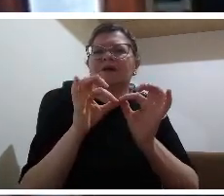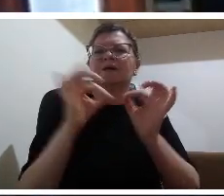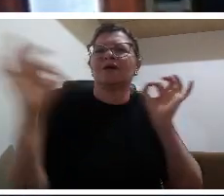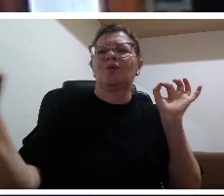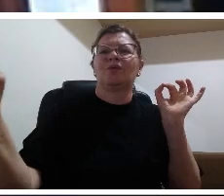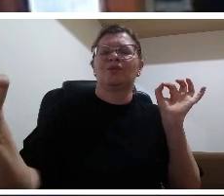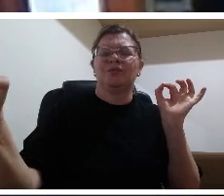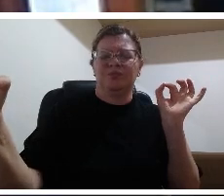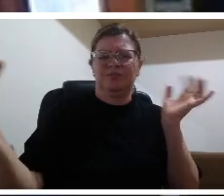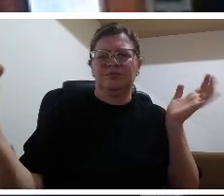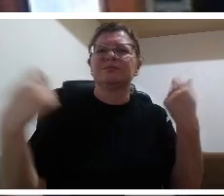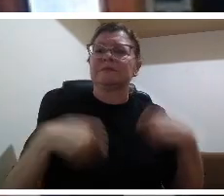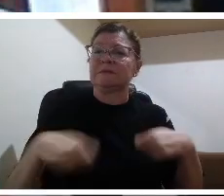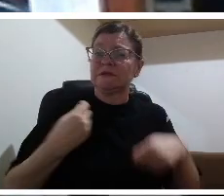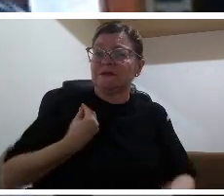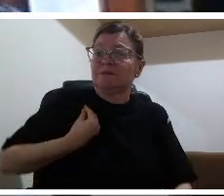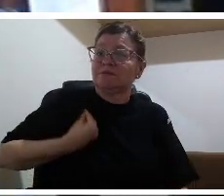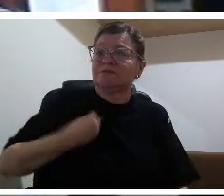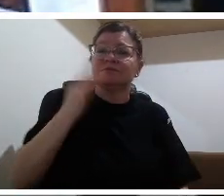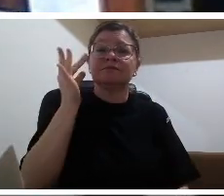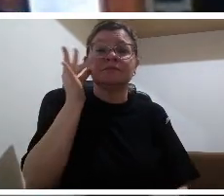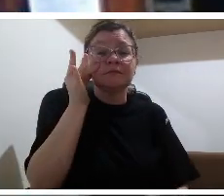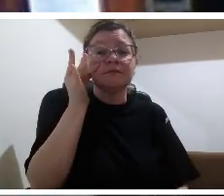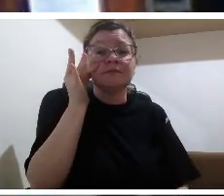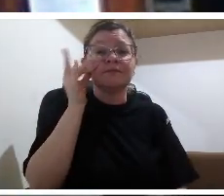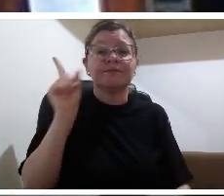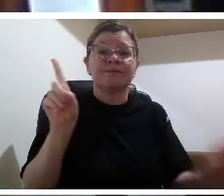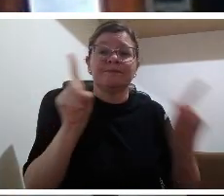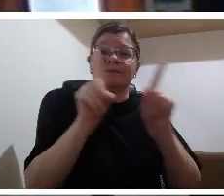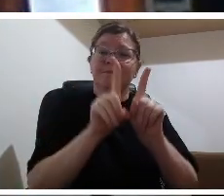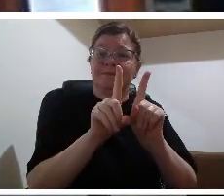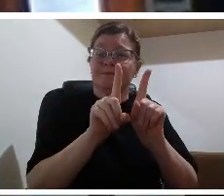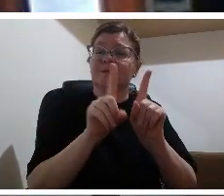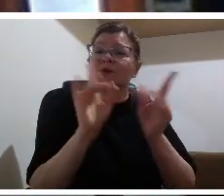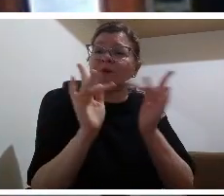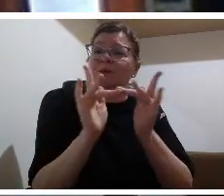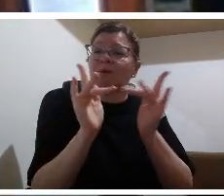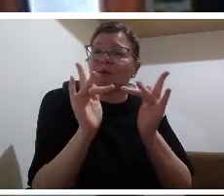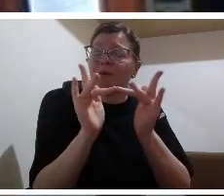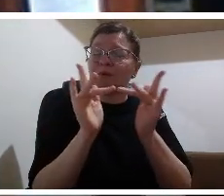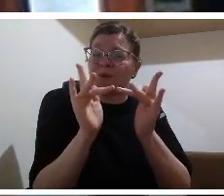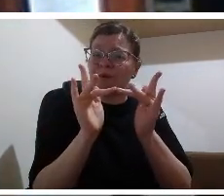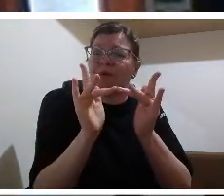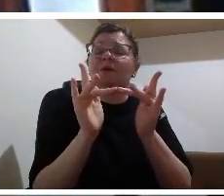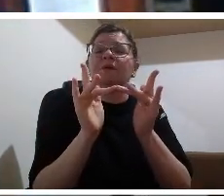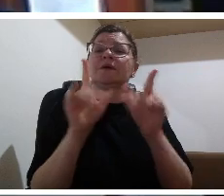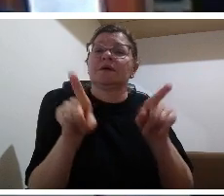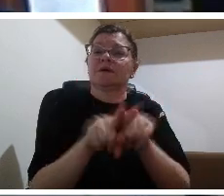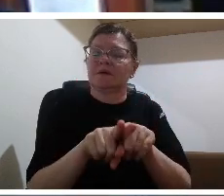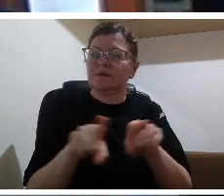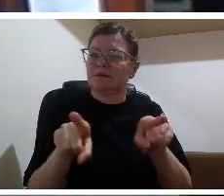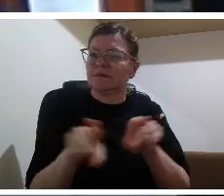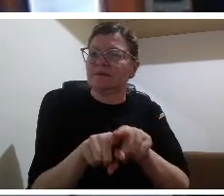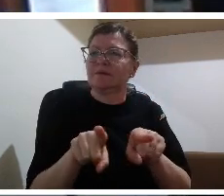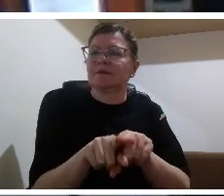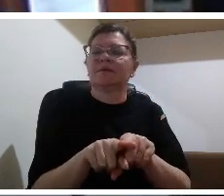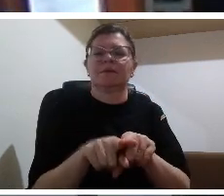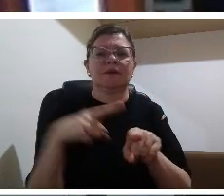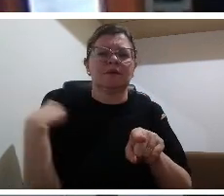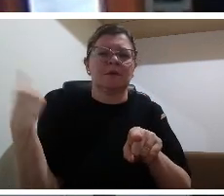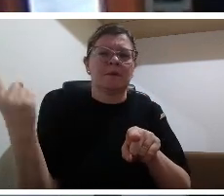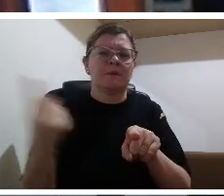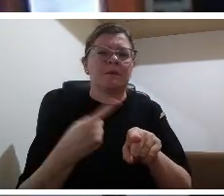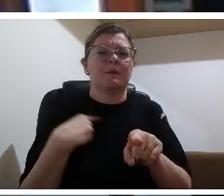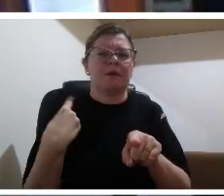para a nossa nova realidade que é a volatilidade é uma sociedade líquida como